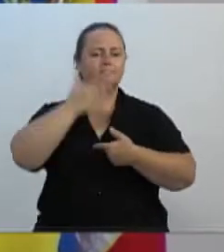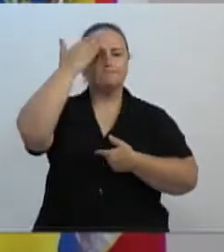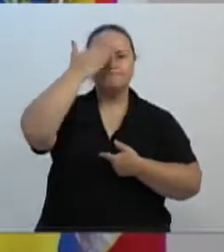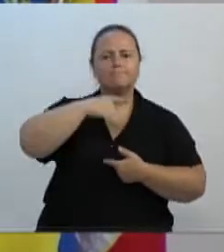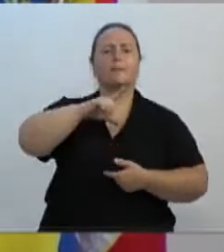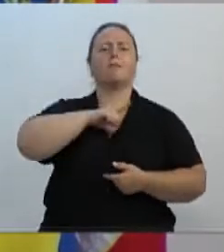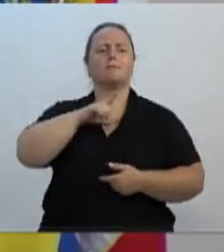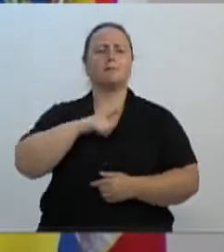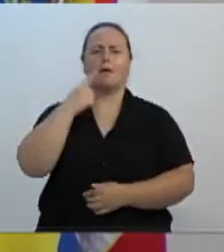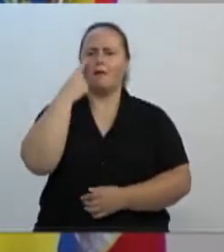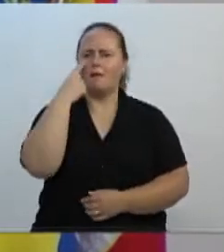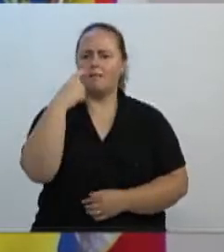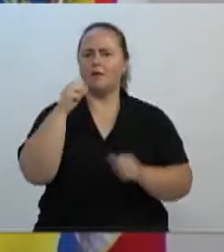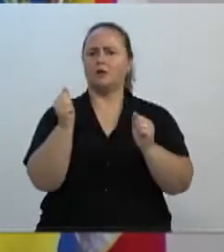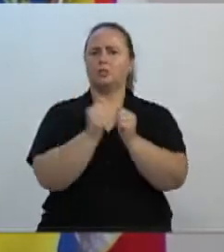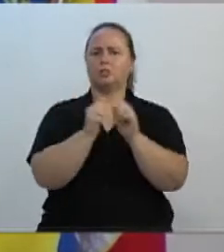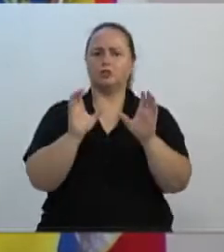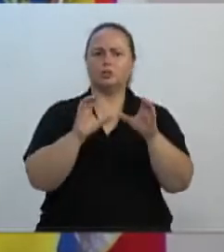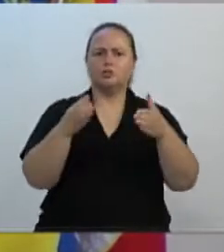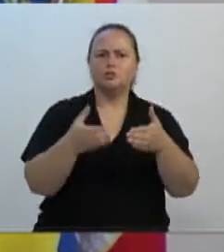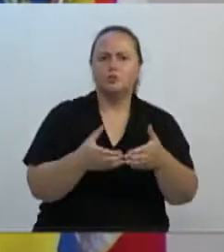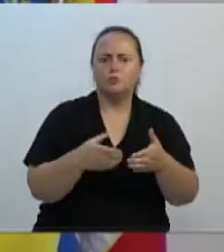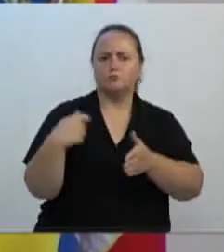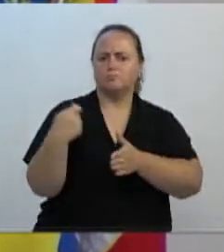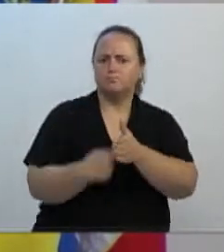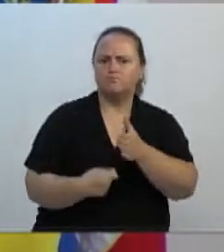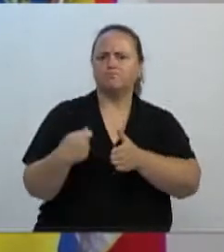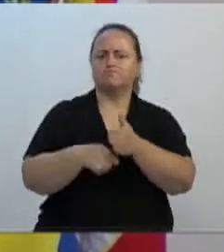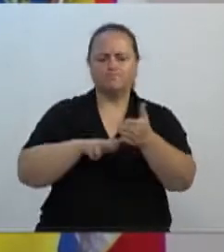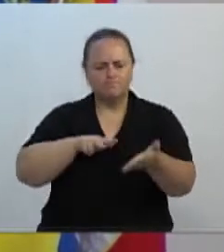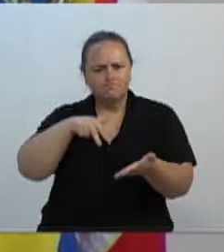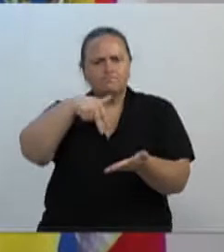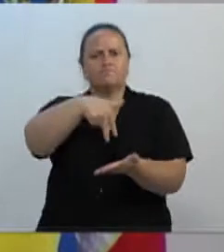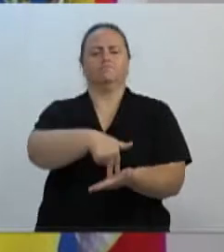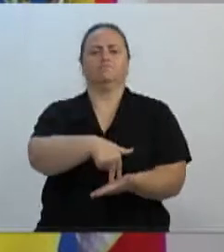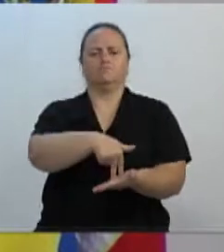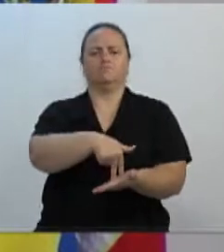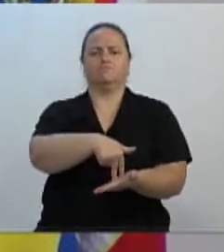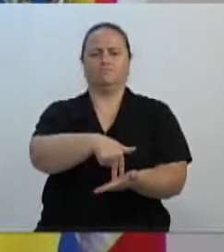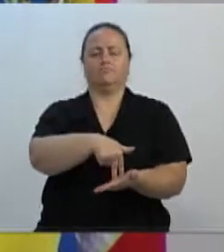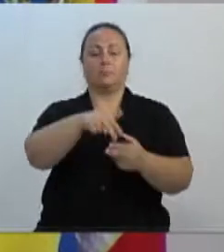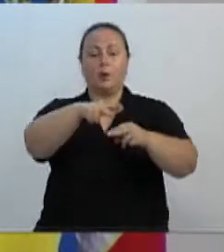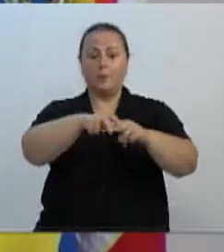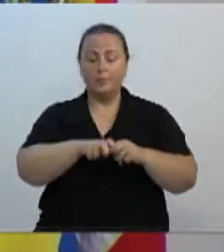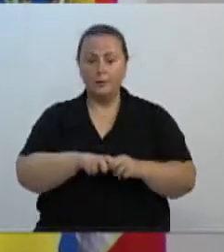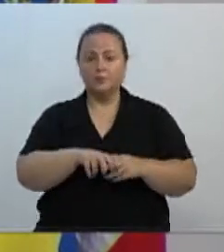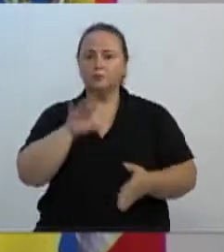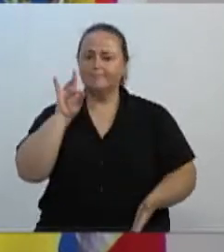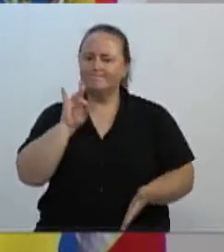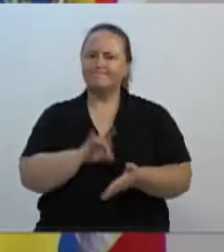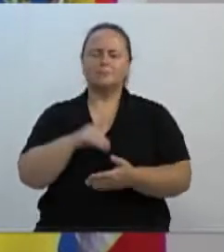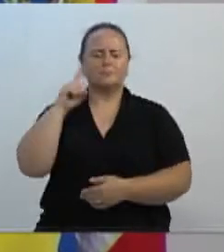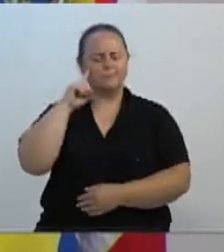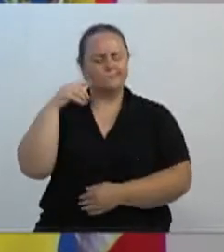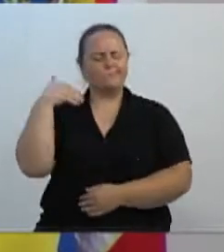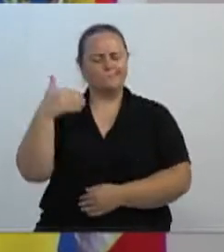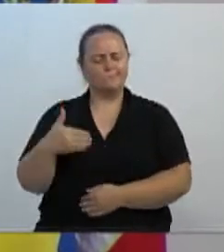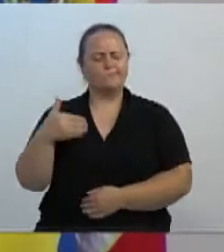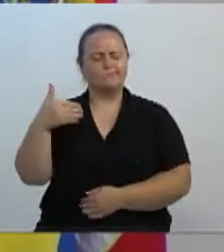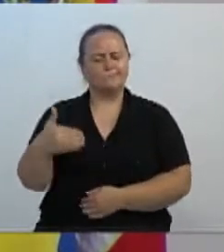participar ativamente. E é isso que deve ser afirmado e praticado dia após dia,